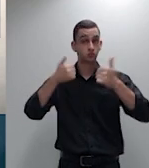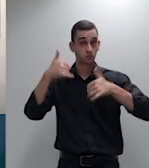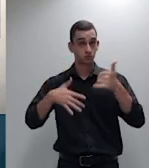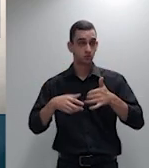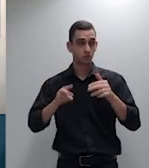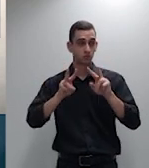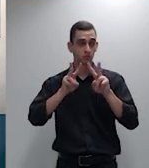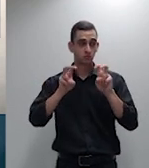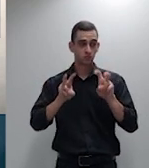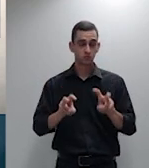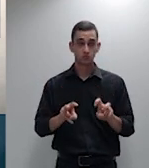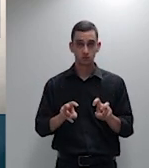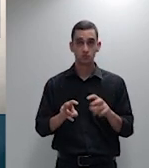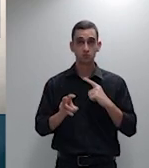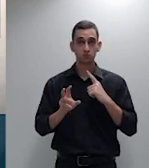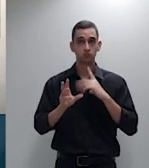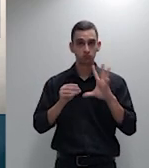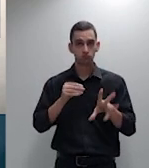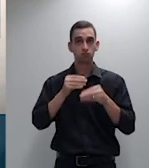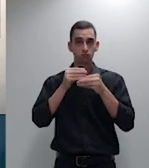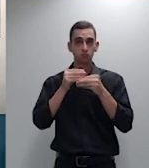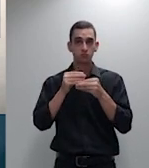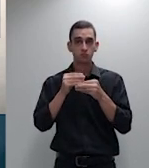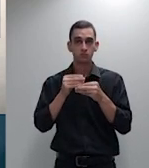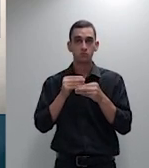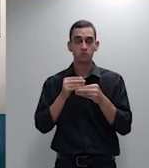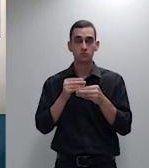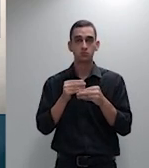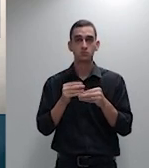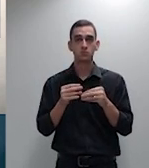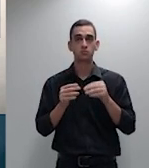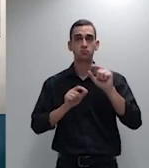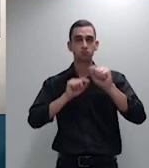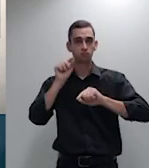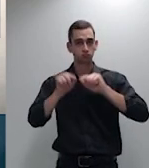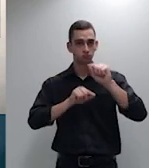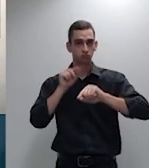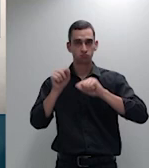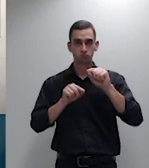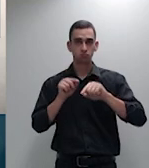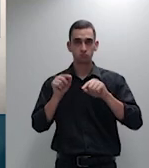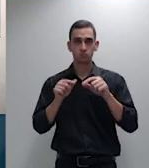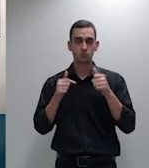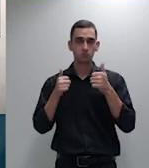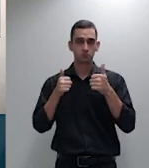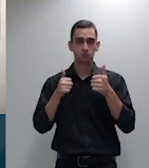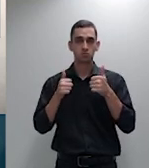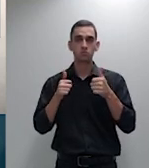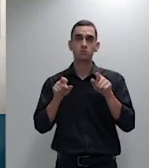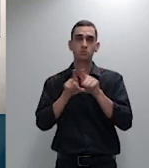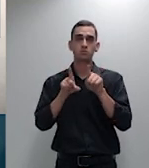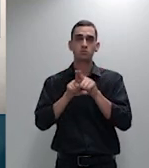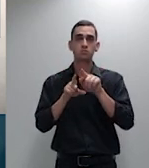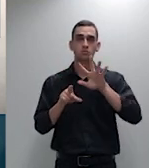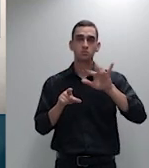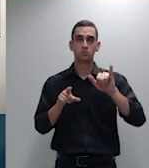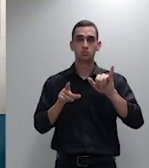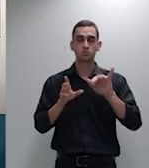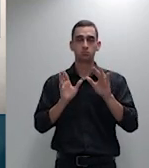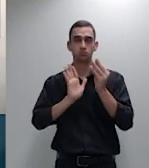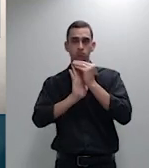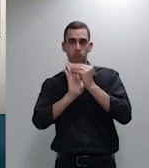da própria tese se nós não deveríamos enxugar mais a própria o próprio